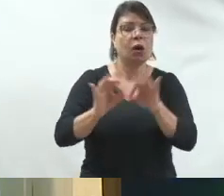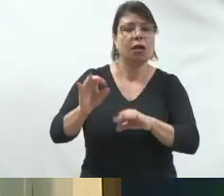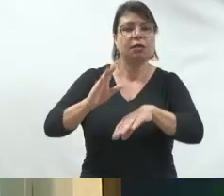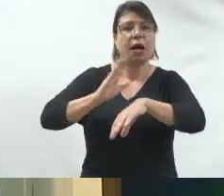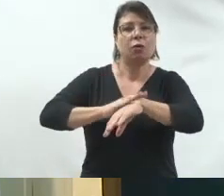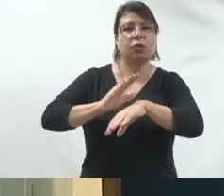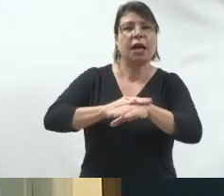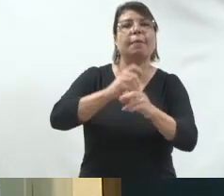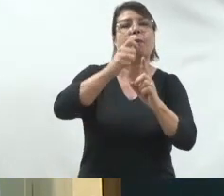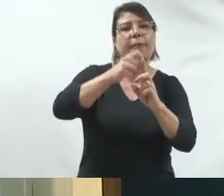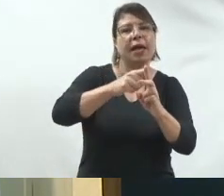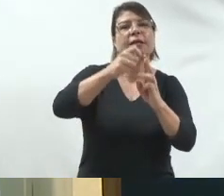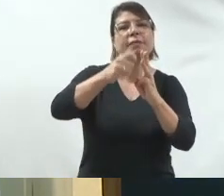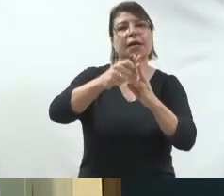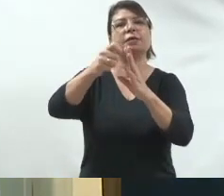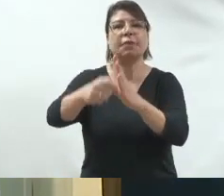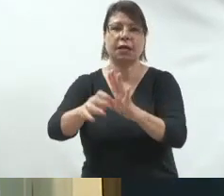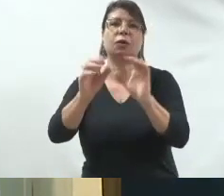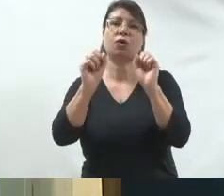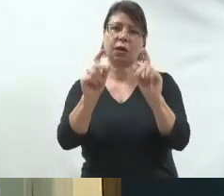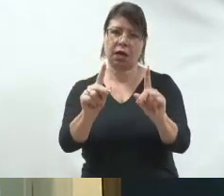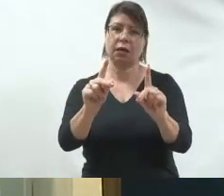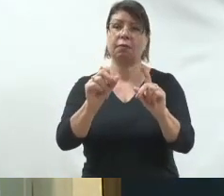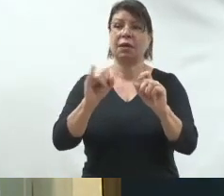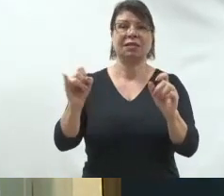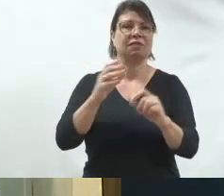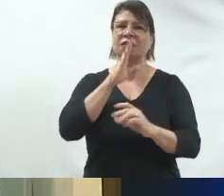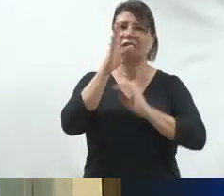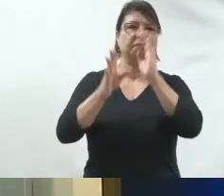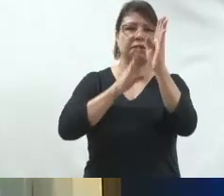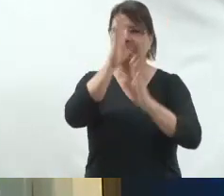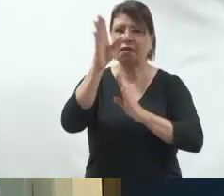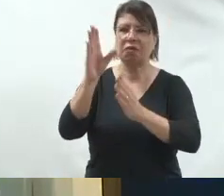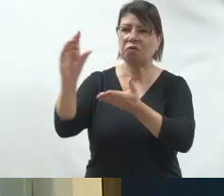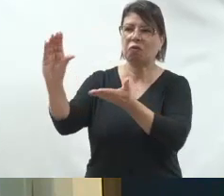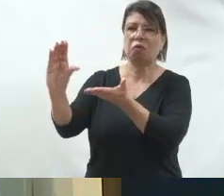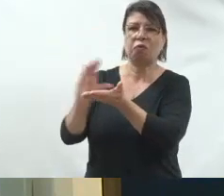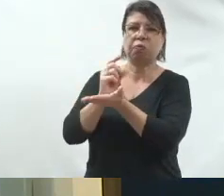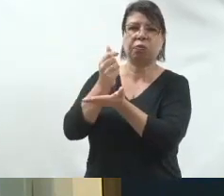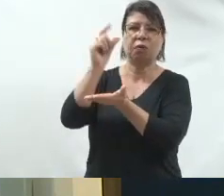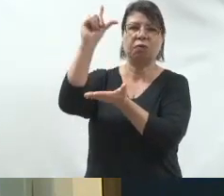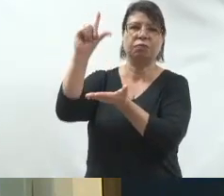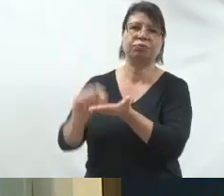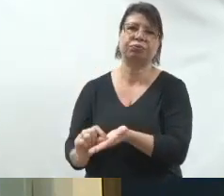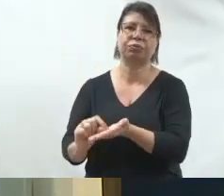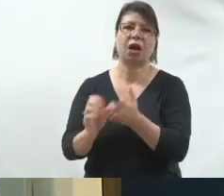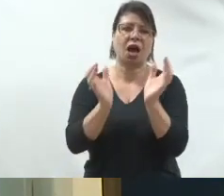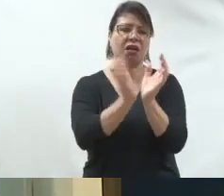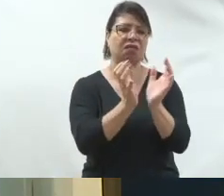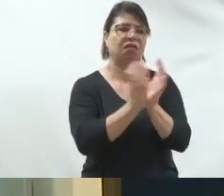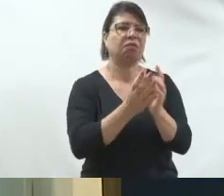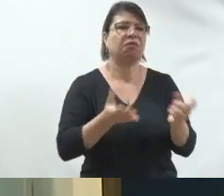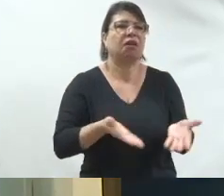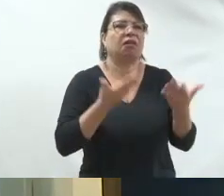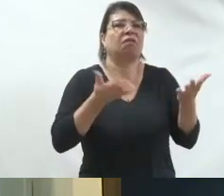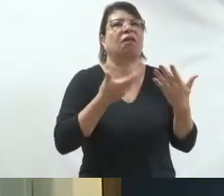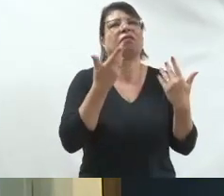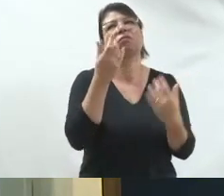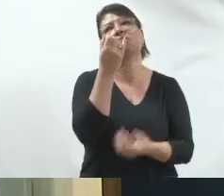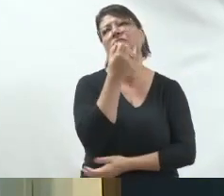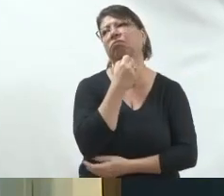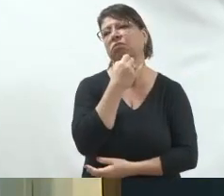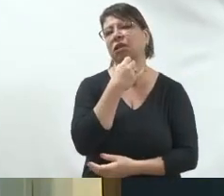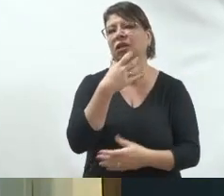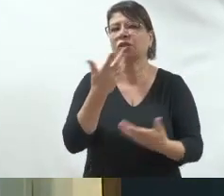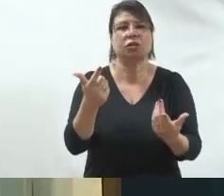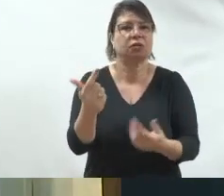tem, obviamente, você vai chegar no final da sua campanha eleitoral perdido, com a equipe desmotivada. Então, esse é um problema